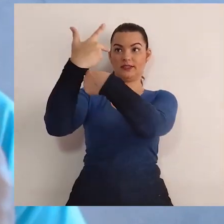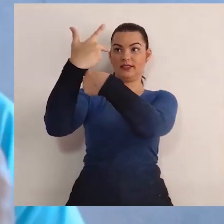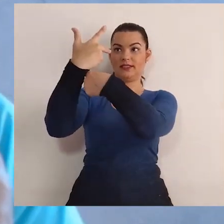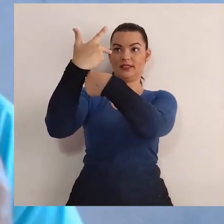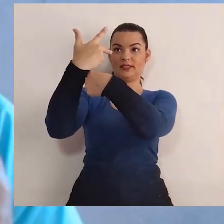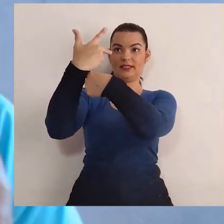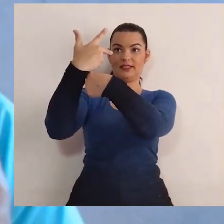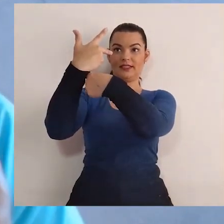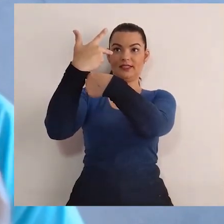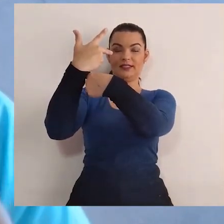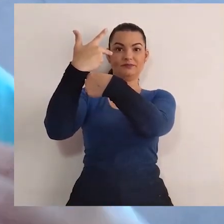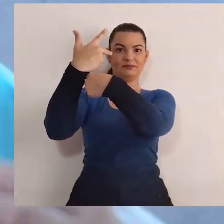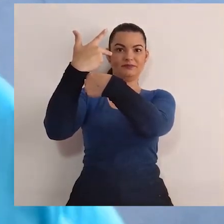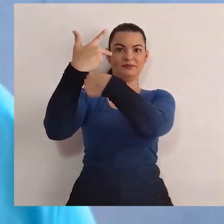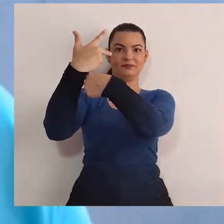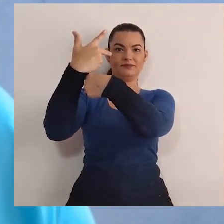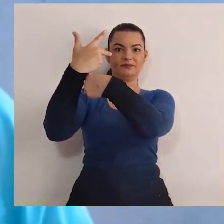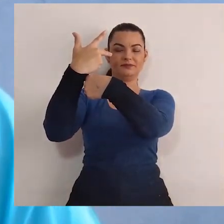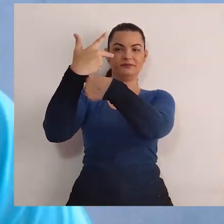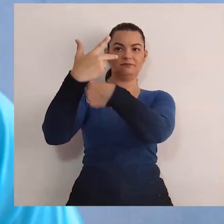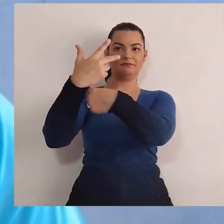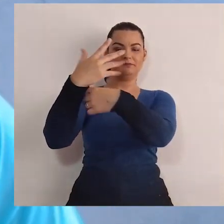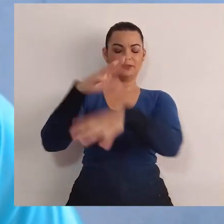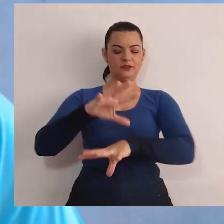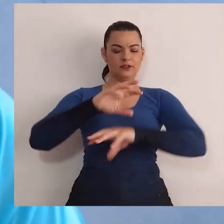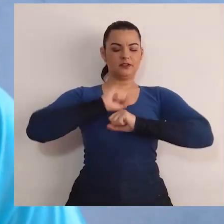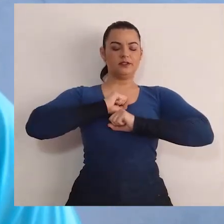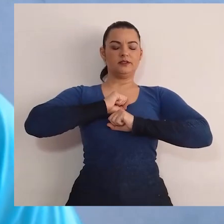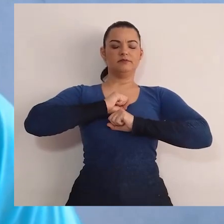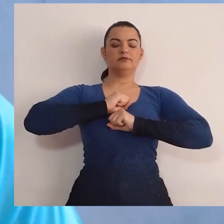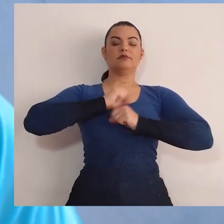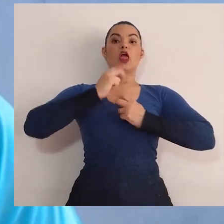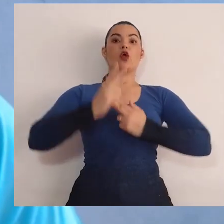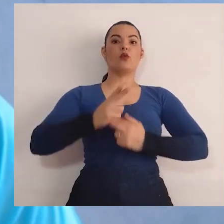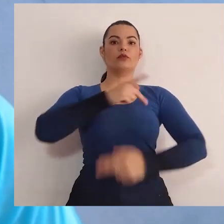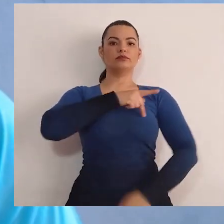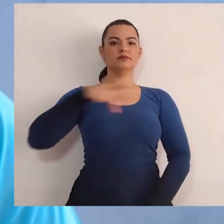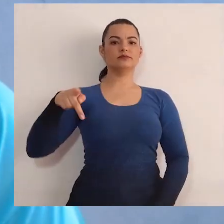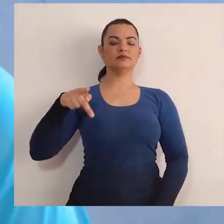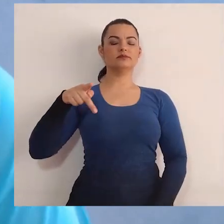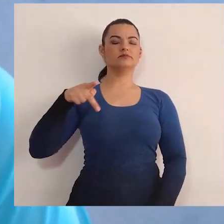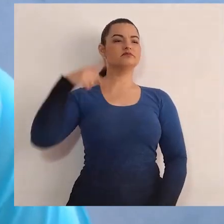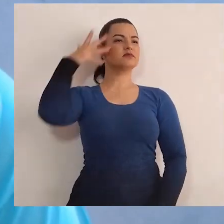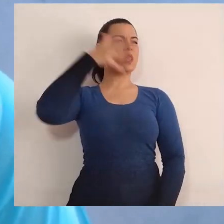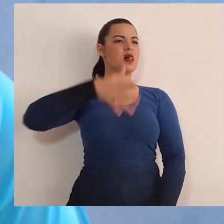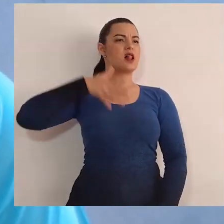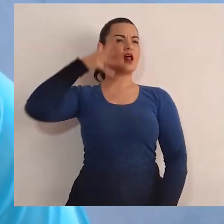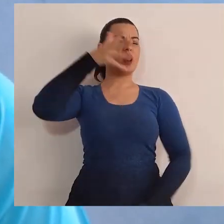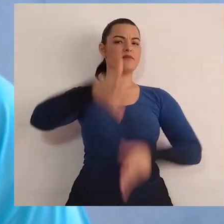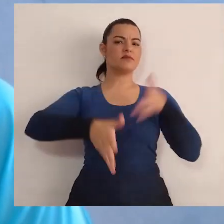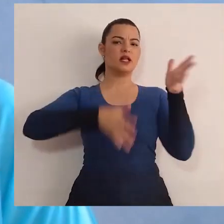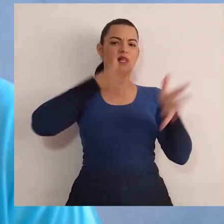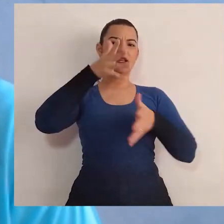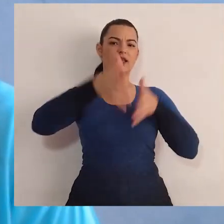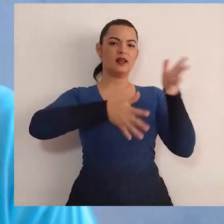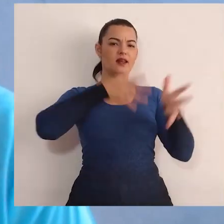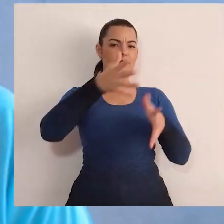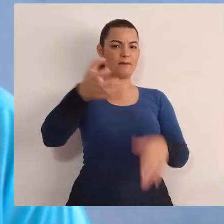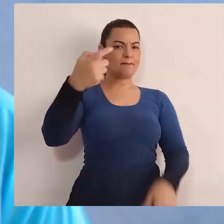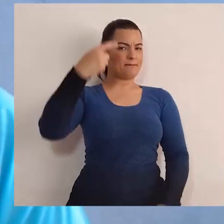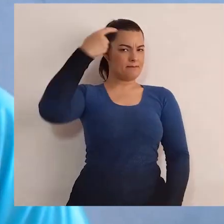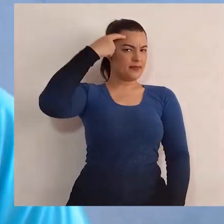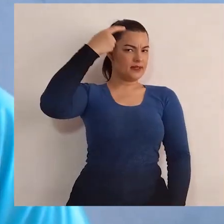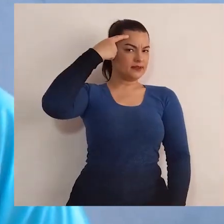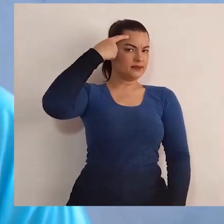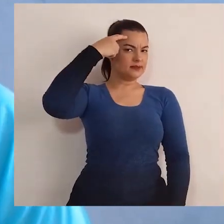olhe para a câmera, incorpore a postura do presidente e faça um discurso. Pense nesse